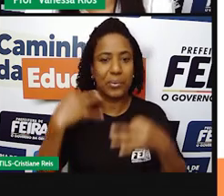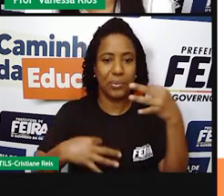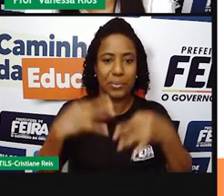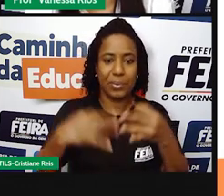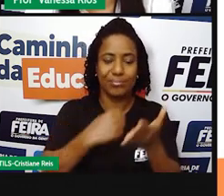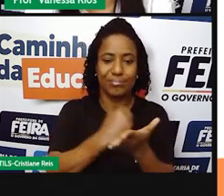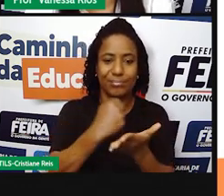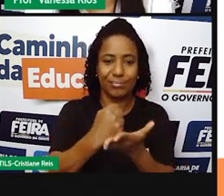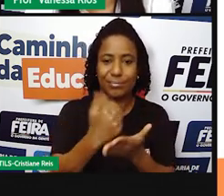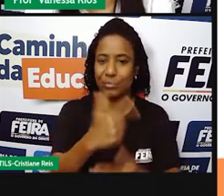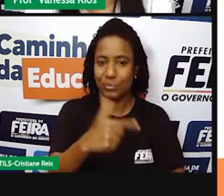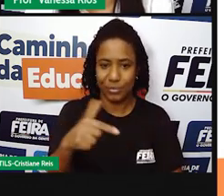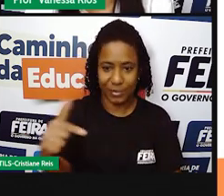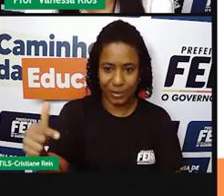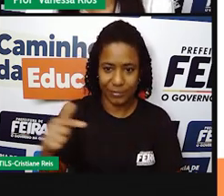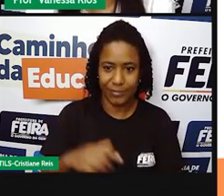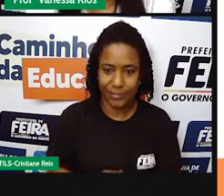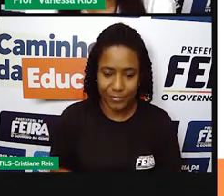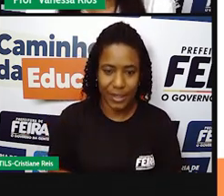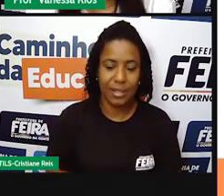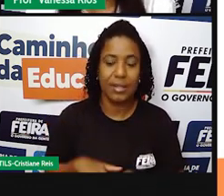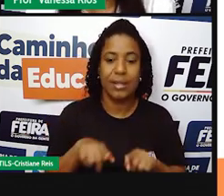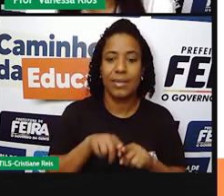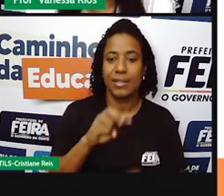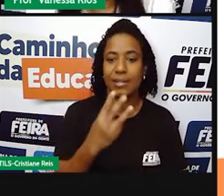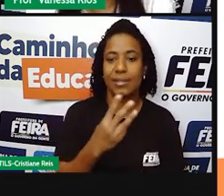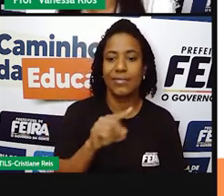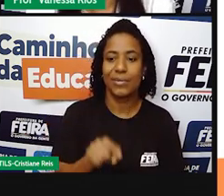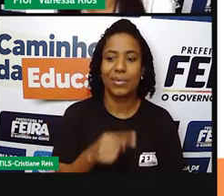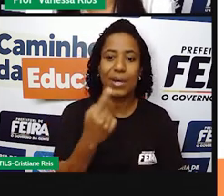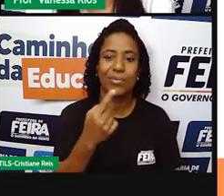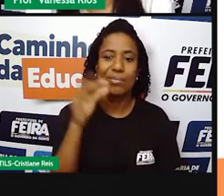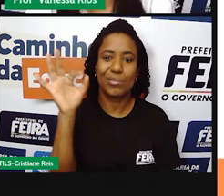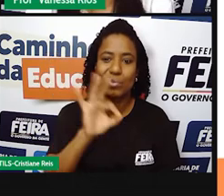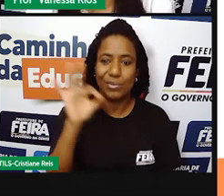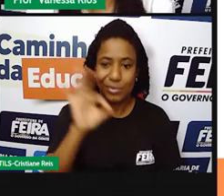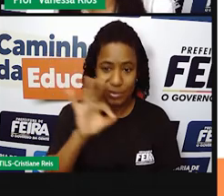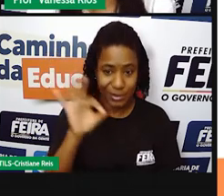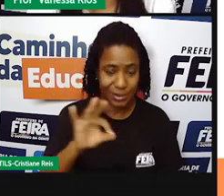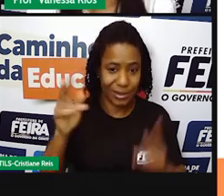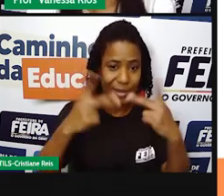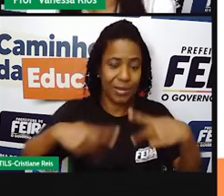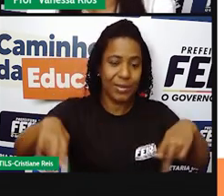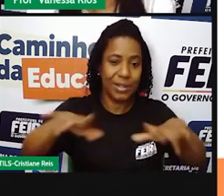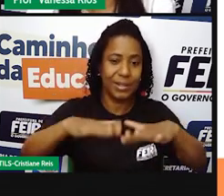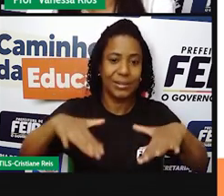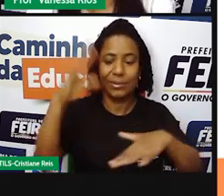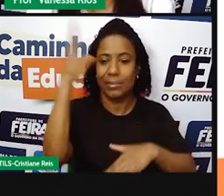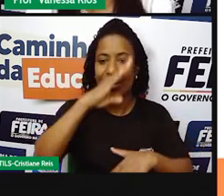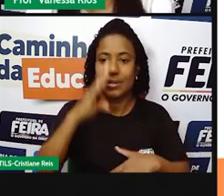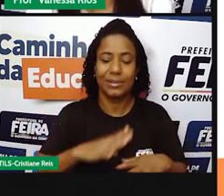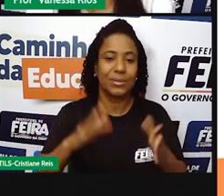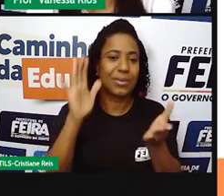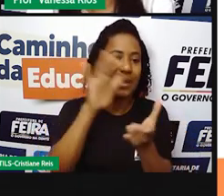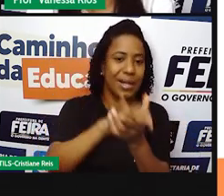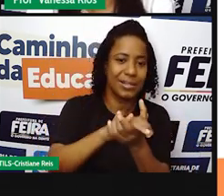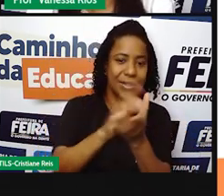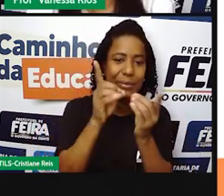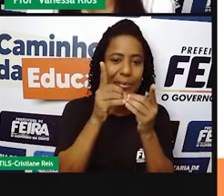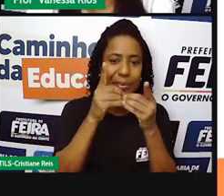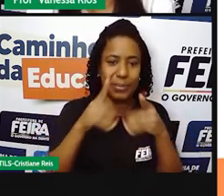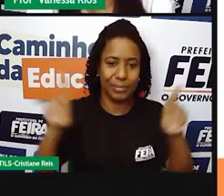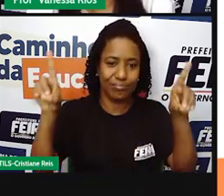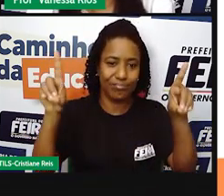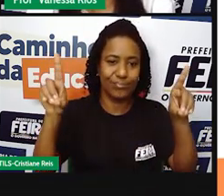Existe também aí 3,1% da população brasileira divorciada. Então, os pais, né? Não